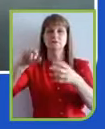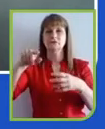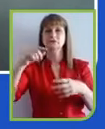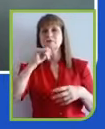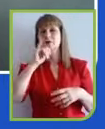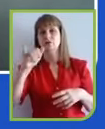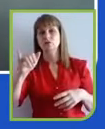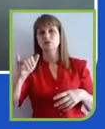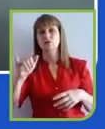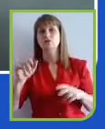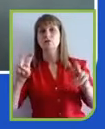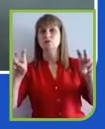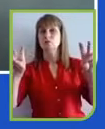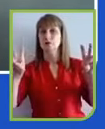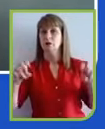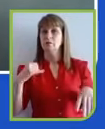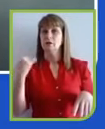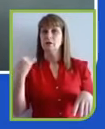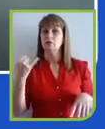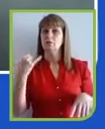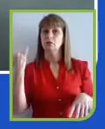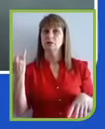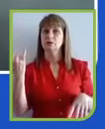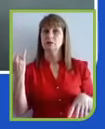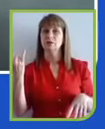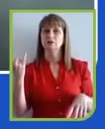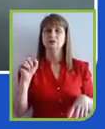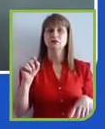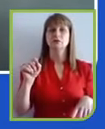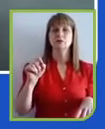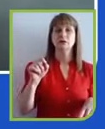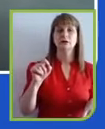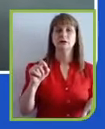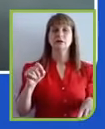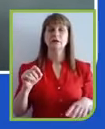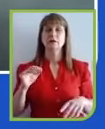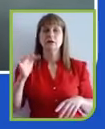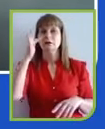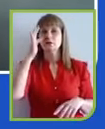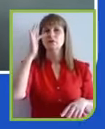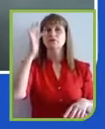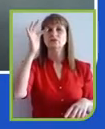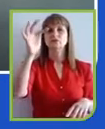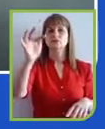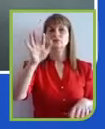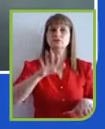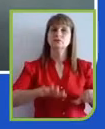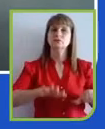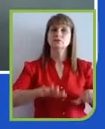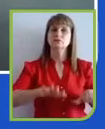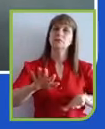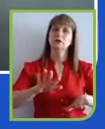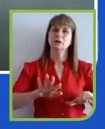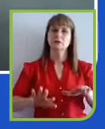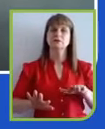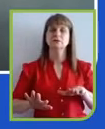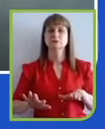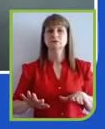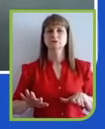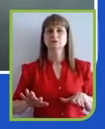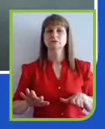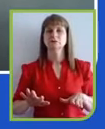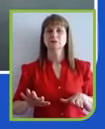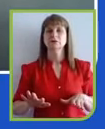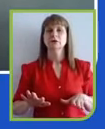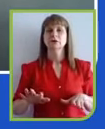o futuro dessa discussão depende, neste momento, de os chineses manterem o discurso coerente de